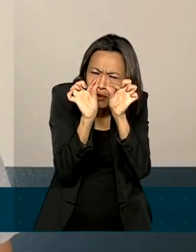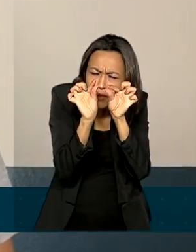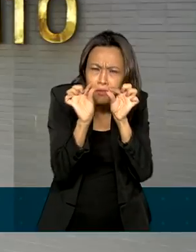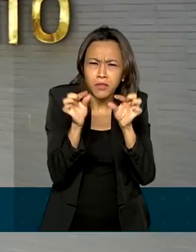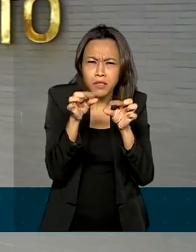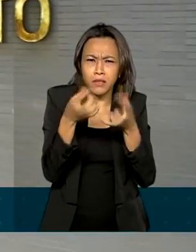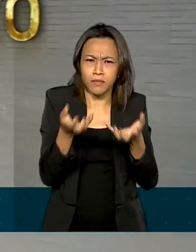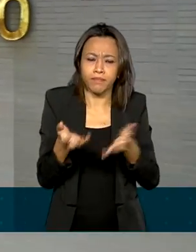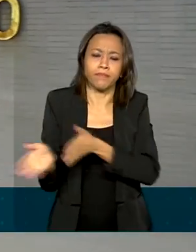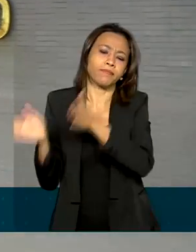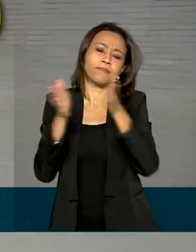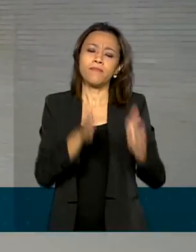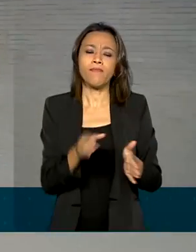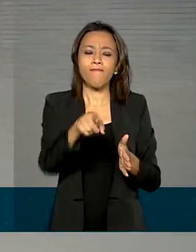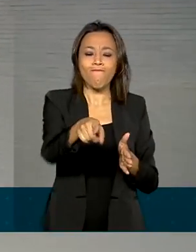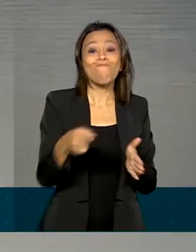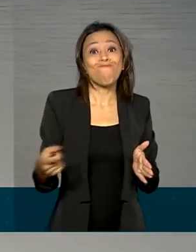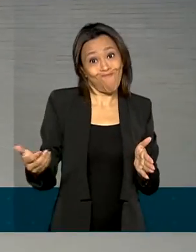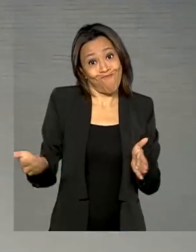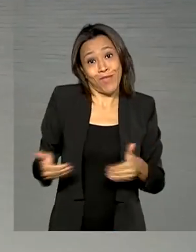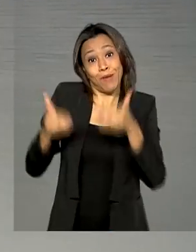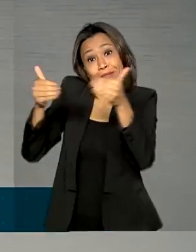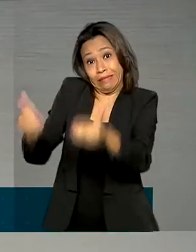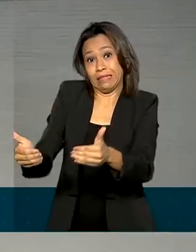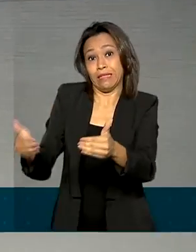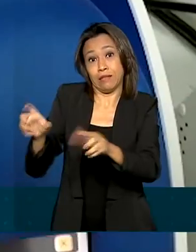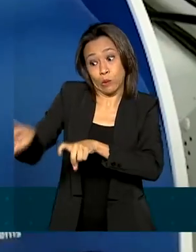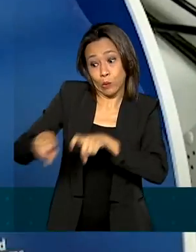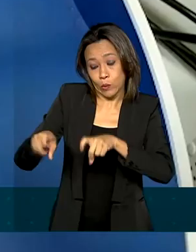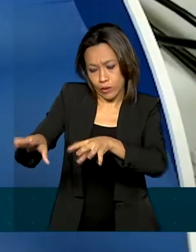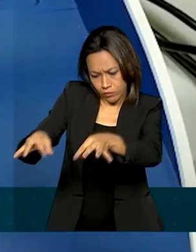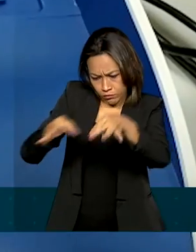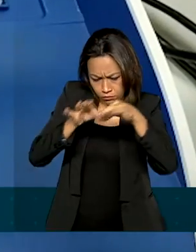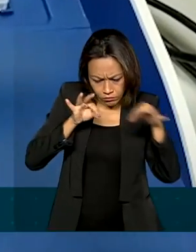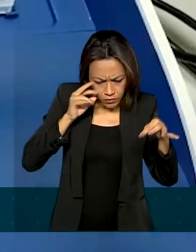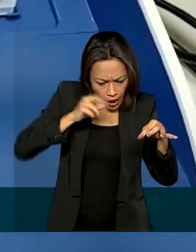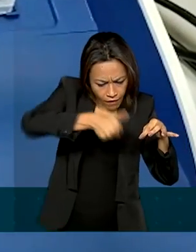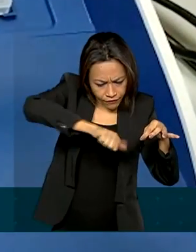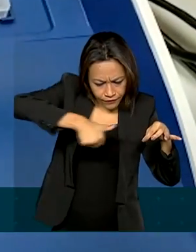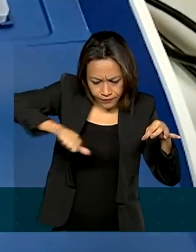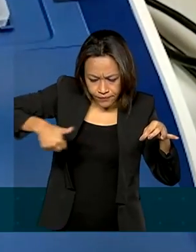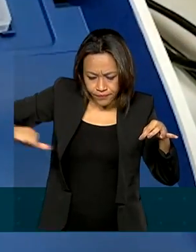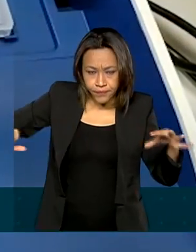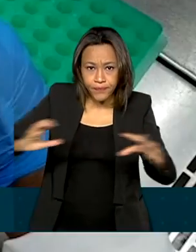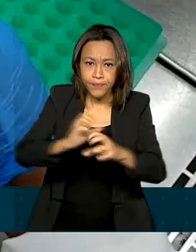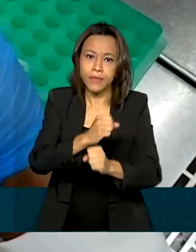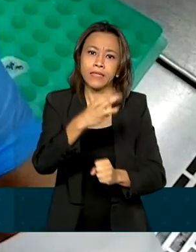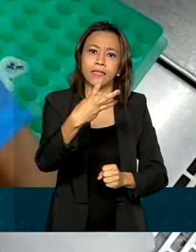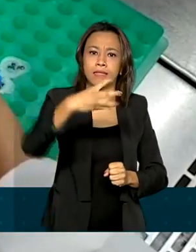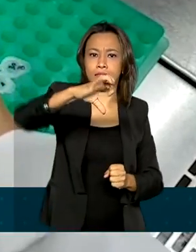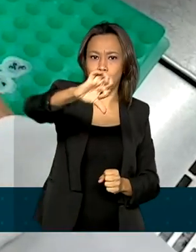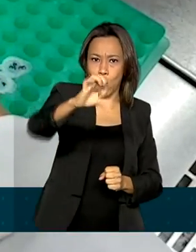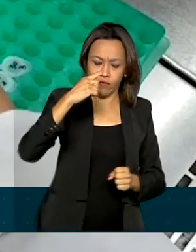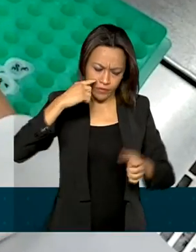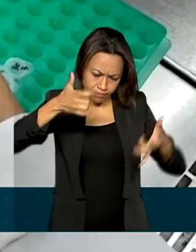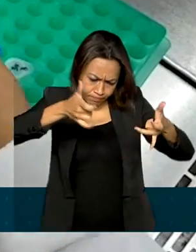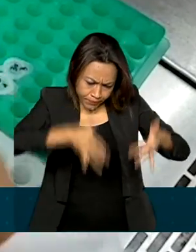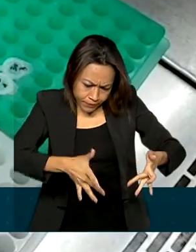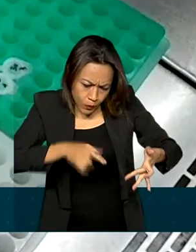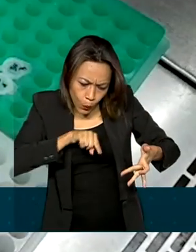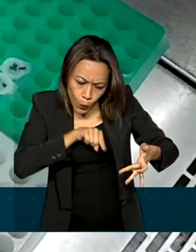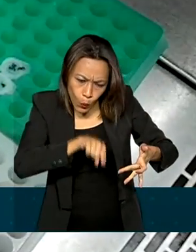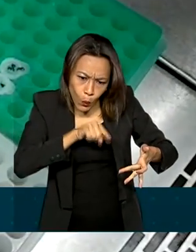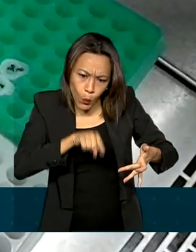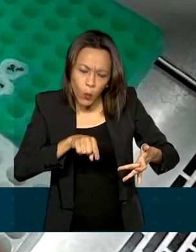miudinhas. O Ministério da Agricultura analisou até agora 39 amostras e detectou a presença de